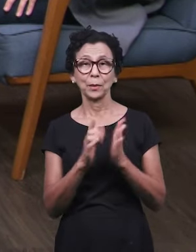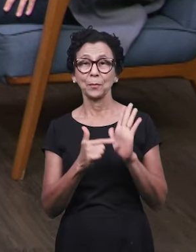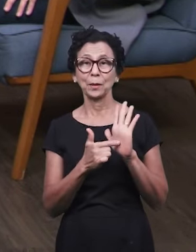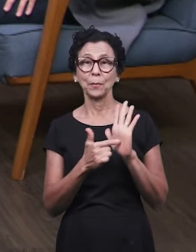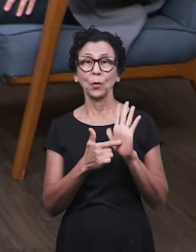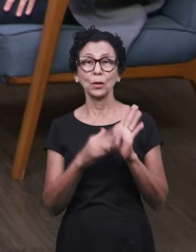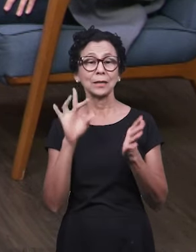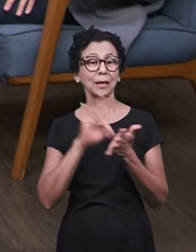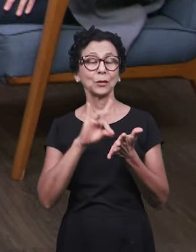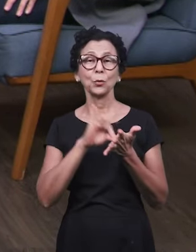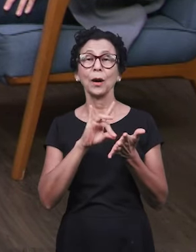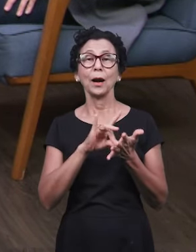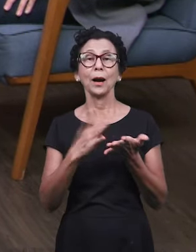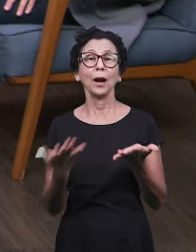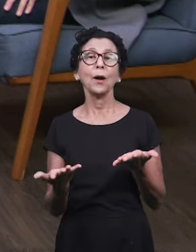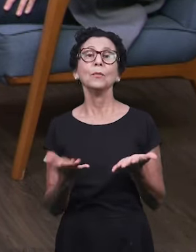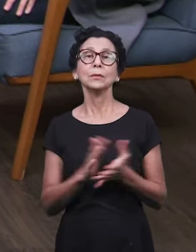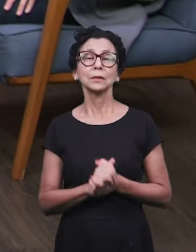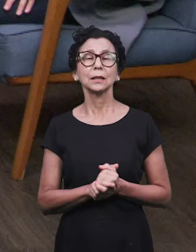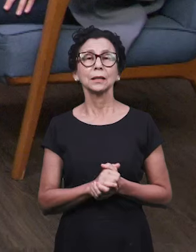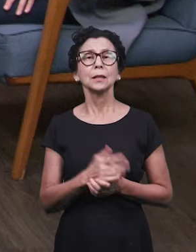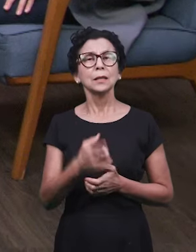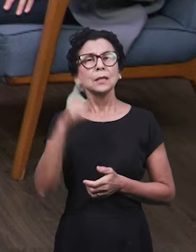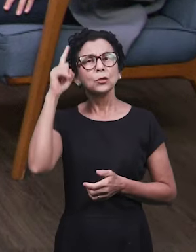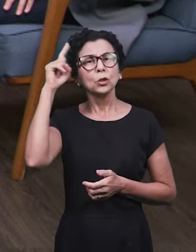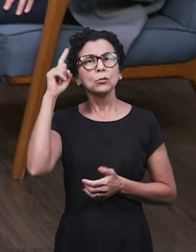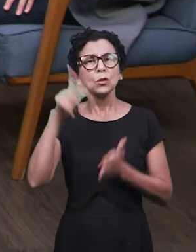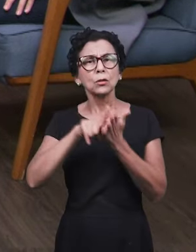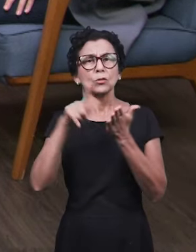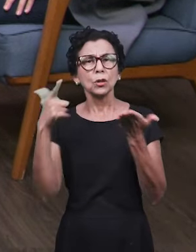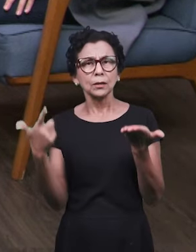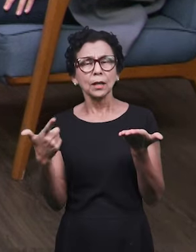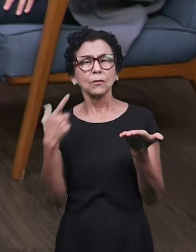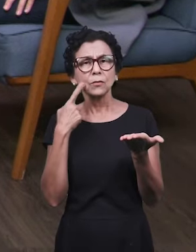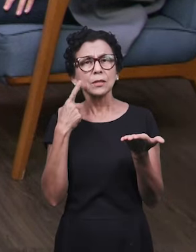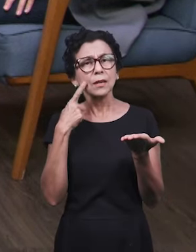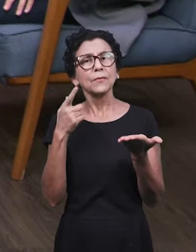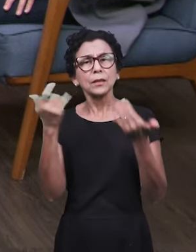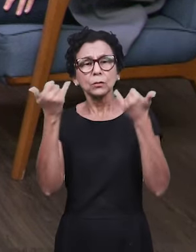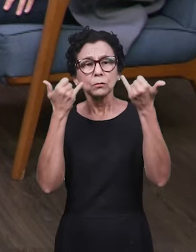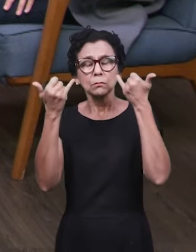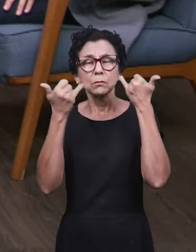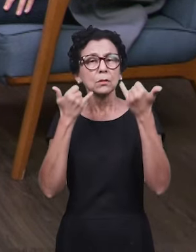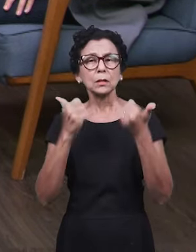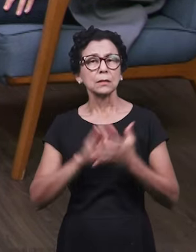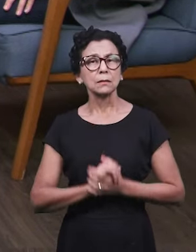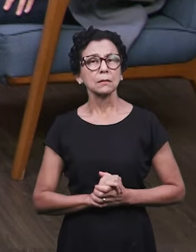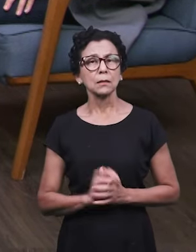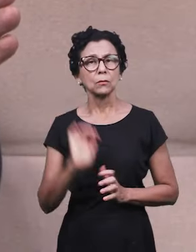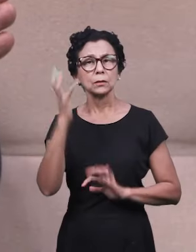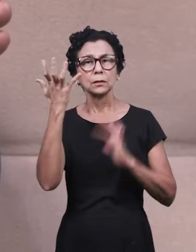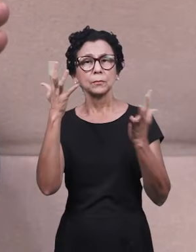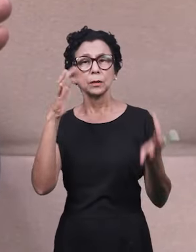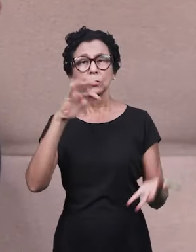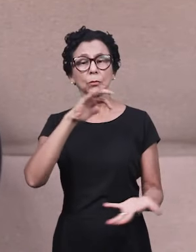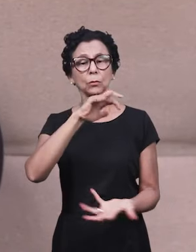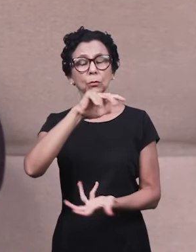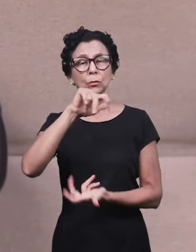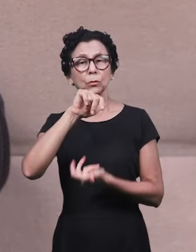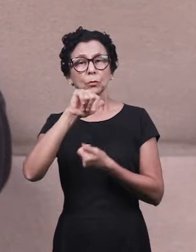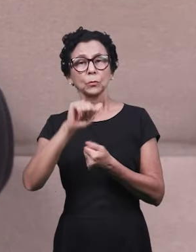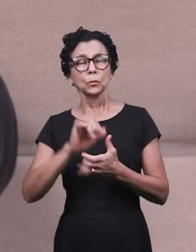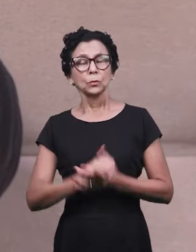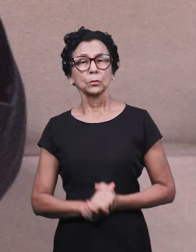hoje. Tudo que eu estou falando tem todo dia no jornal notícias sobre isso. Então, Sérgio, a gente observa que o Senhor Jesus elencou tanto